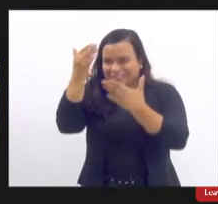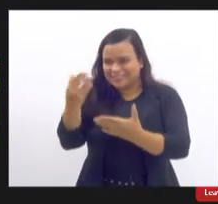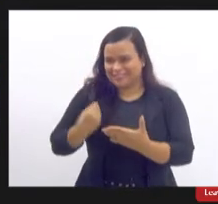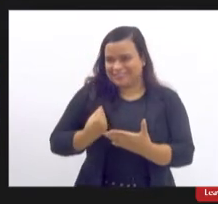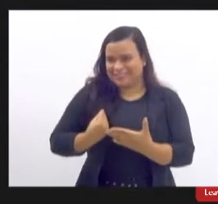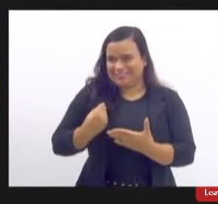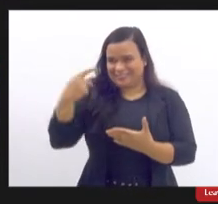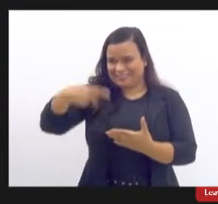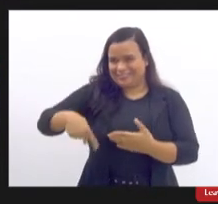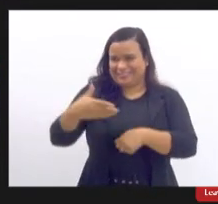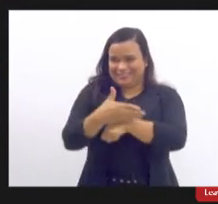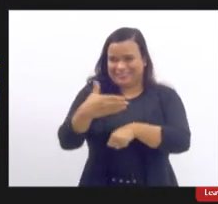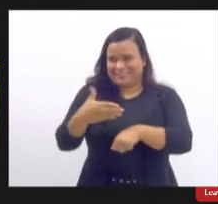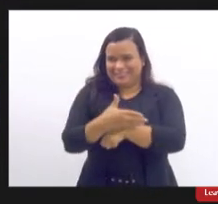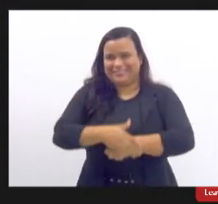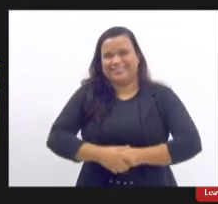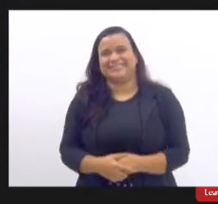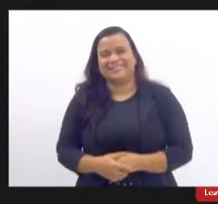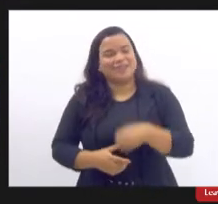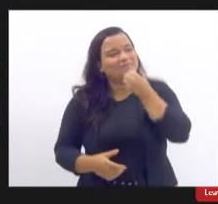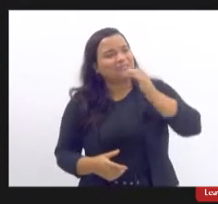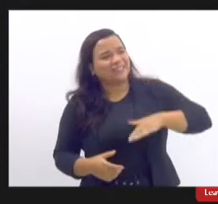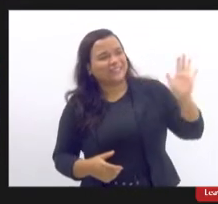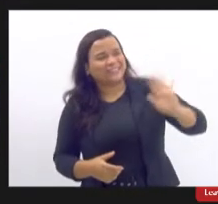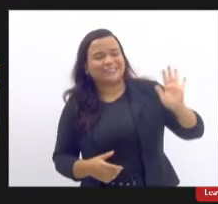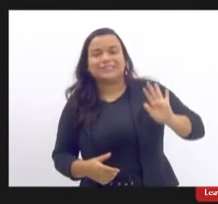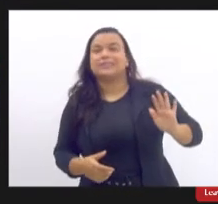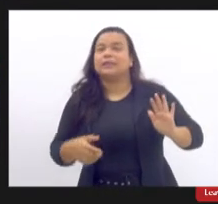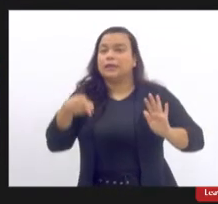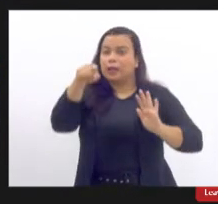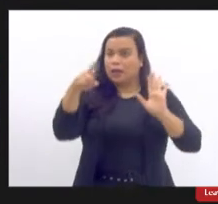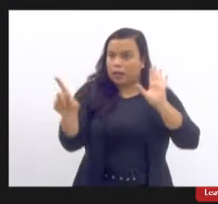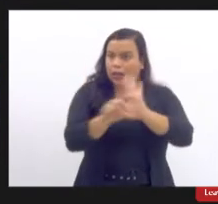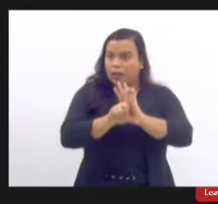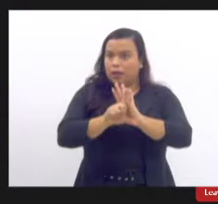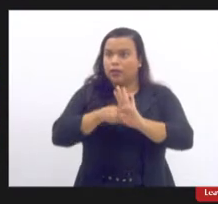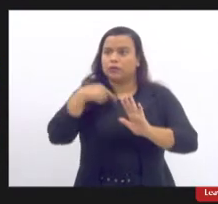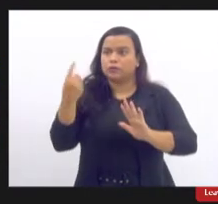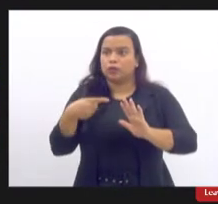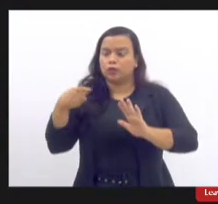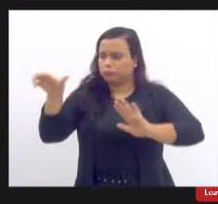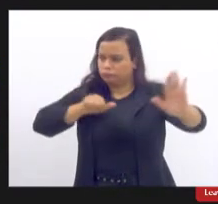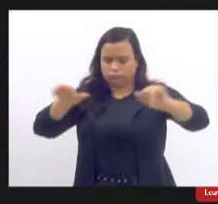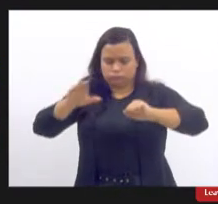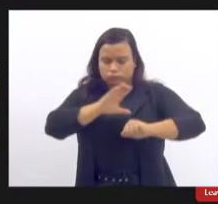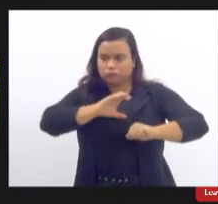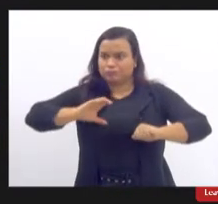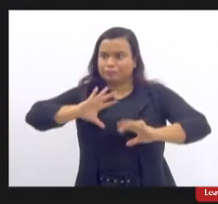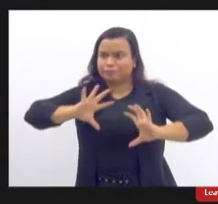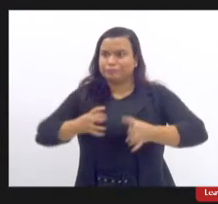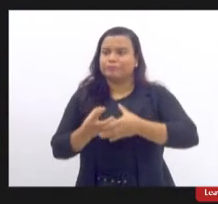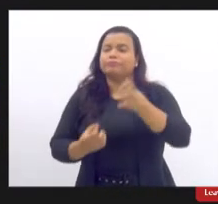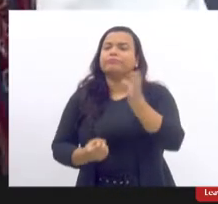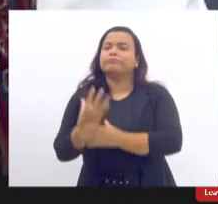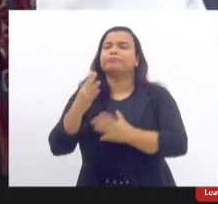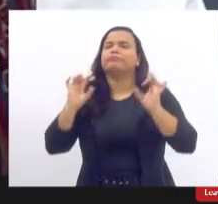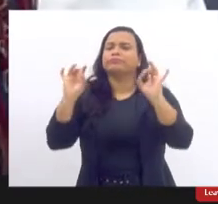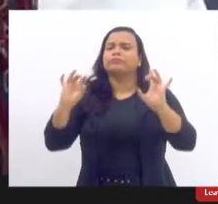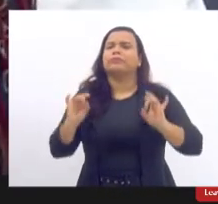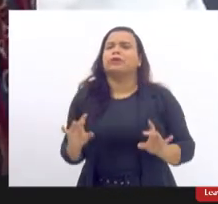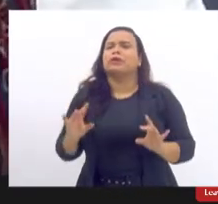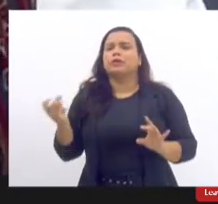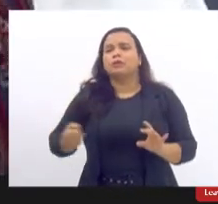Boa tarde a todos. Porque essa lei, a gente está fazendo cumpra-se. E é natural que há muitas dúvidas a